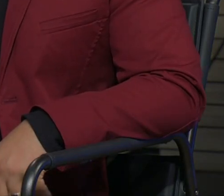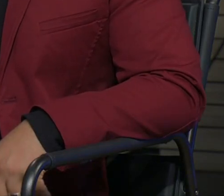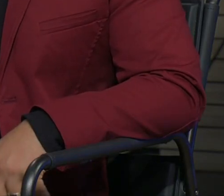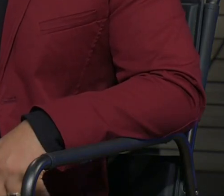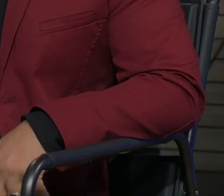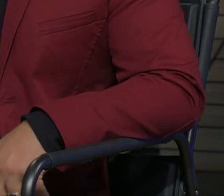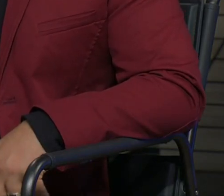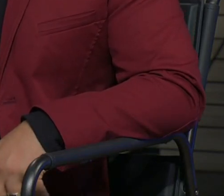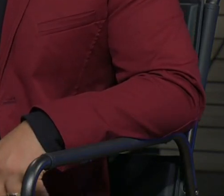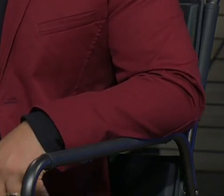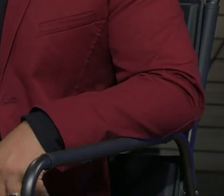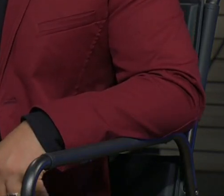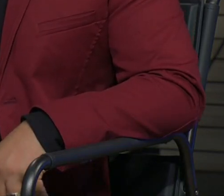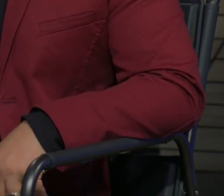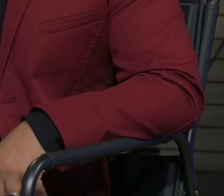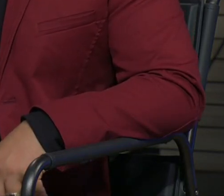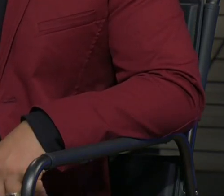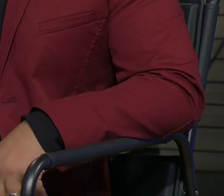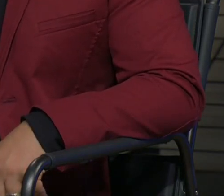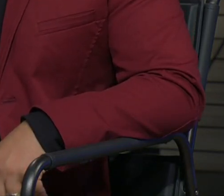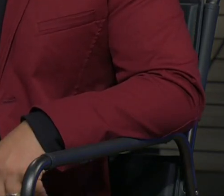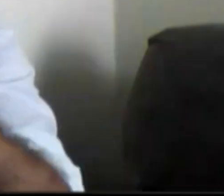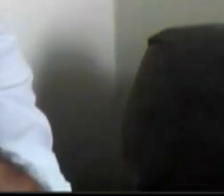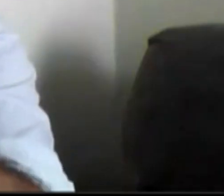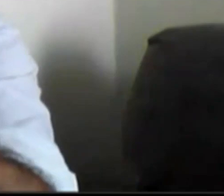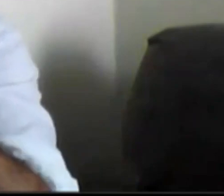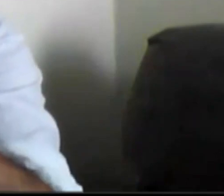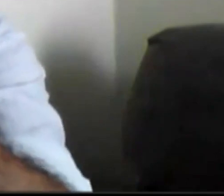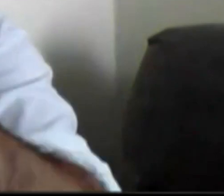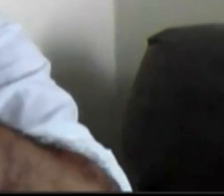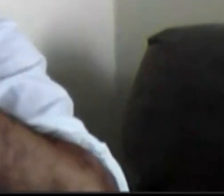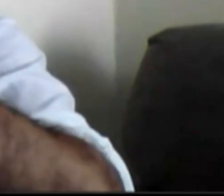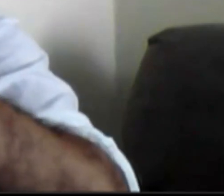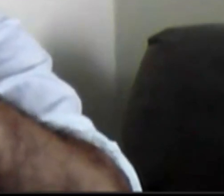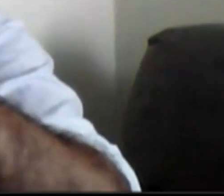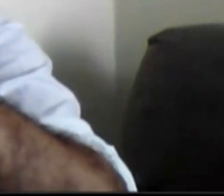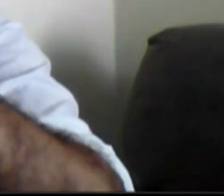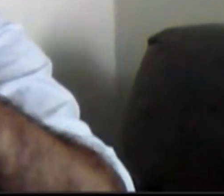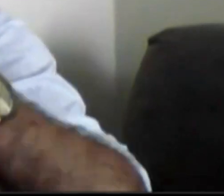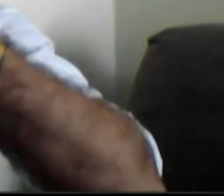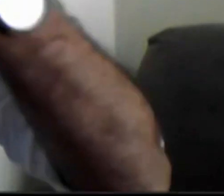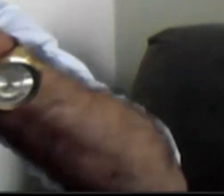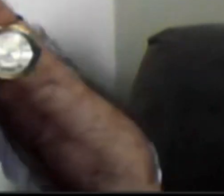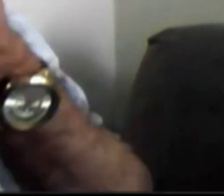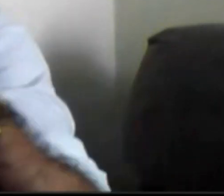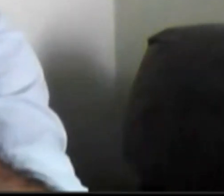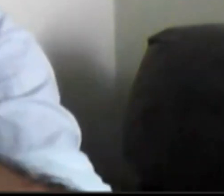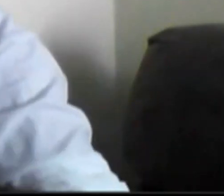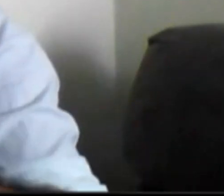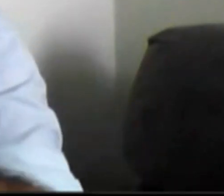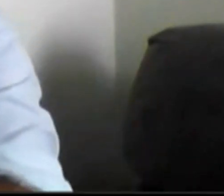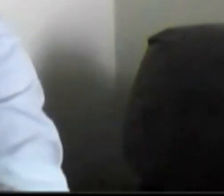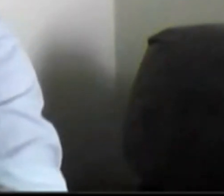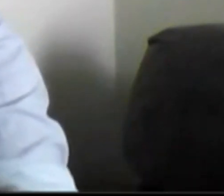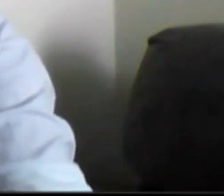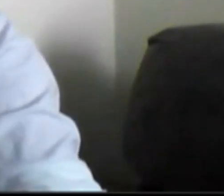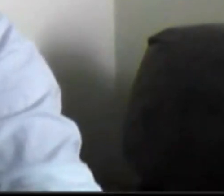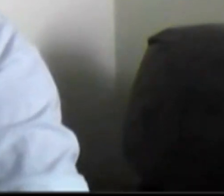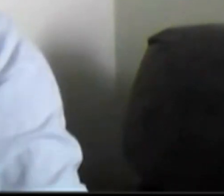falta realmente essa inclusão atitudinal. Acho que falta a atitude das pessoas.